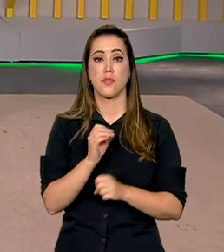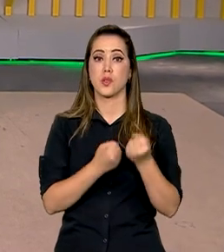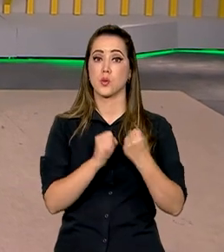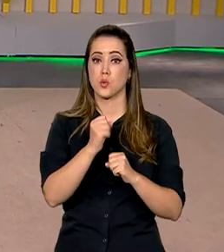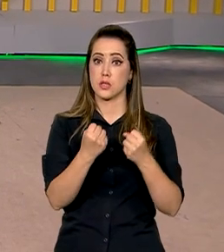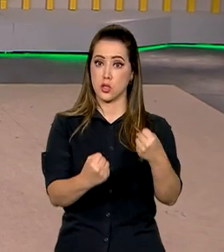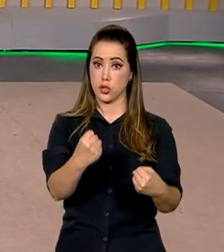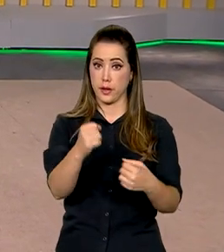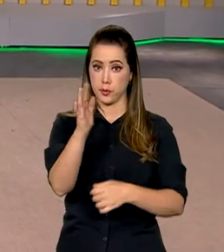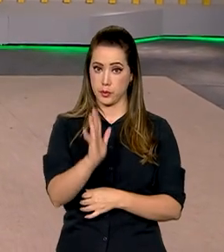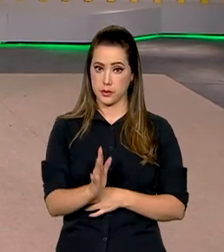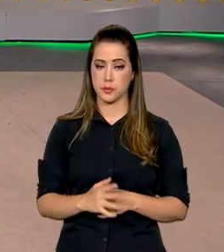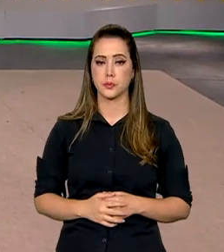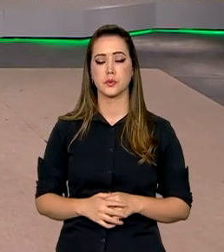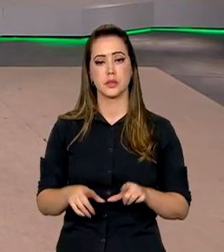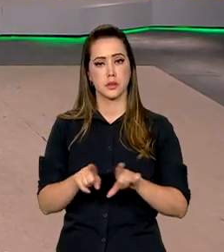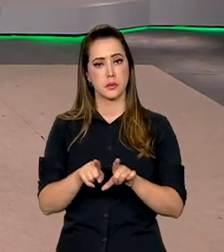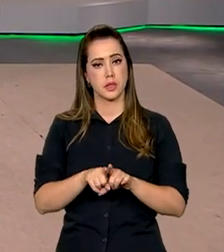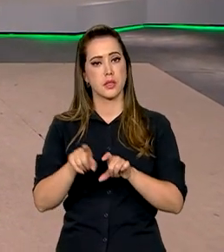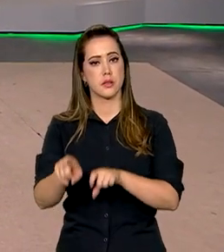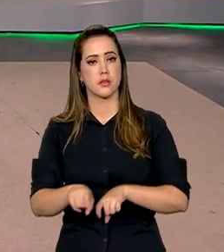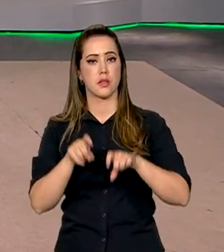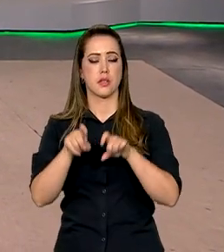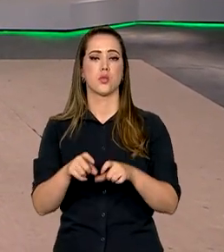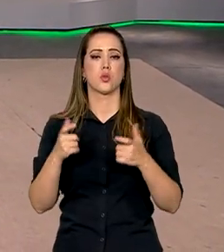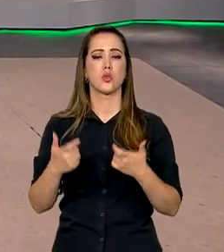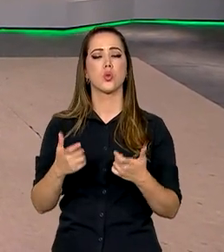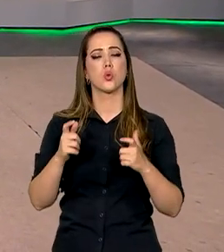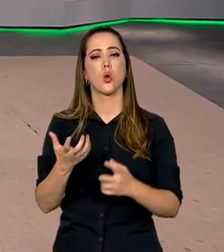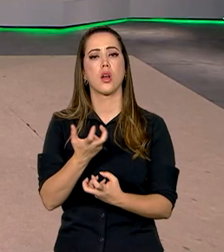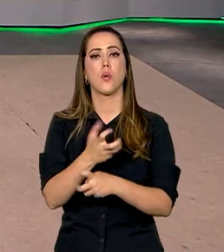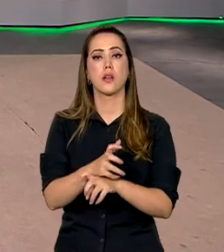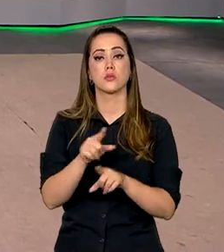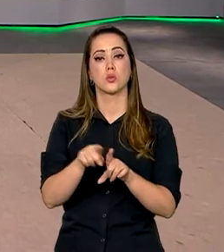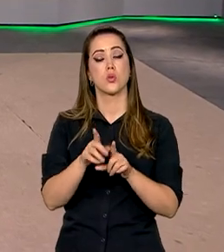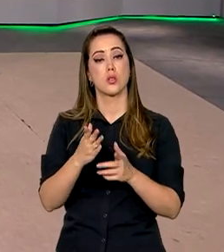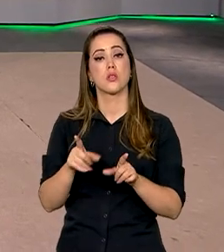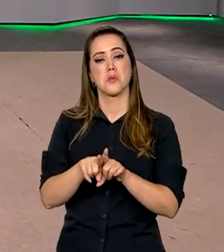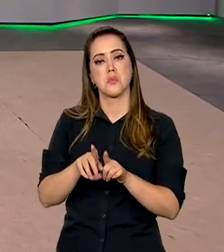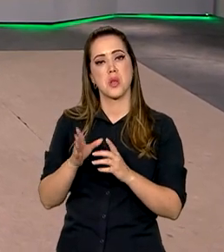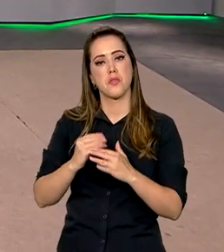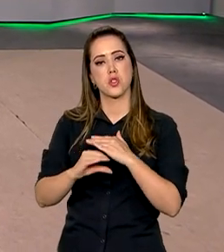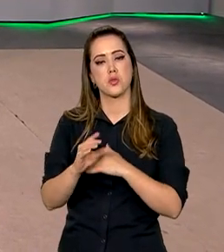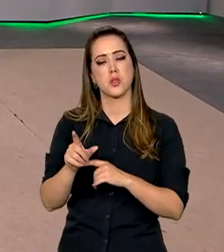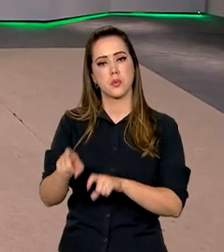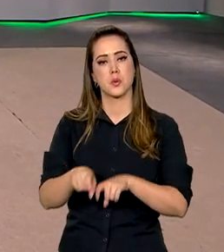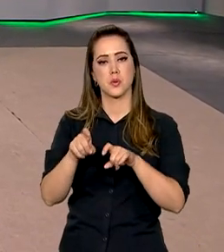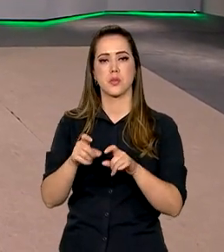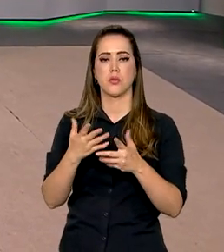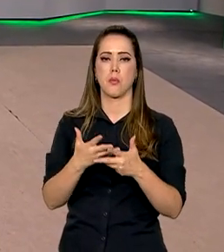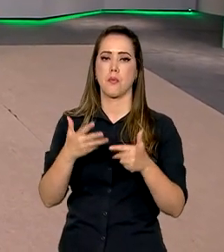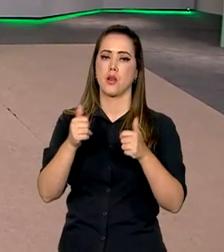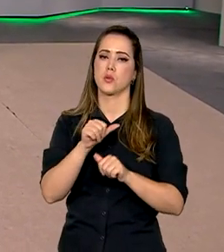indústria automotiva no Brasil. E ainda, a agricultura do semiárido recebe investimento para tornar a produção mais resistente